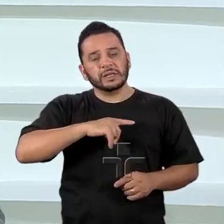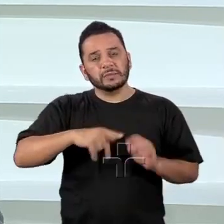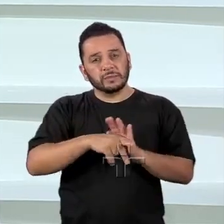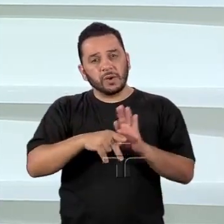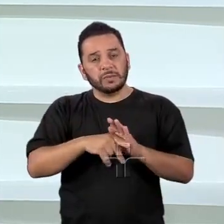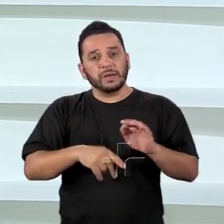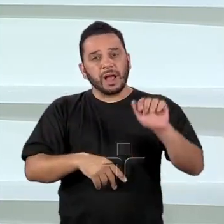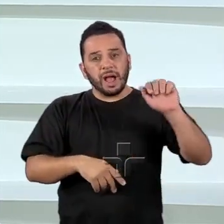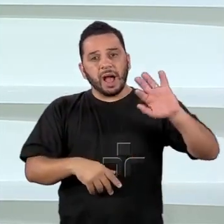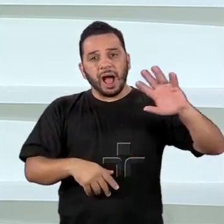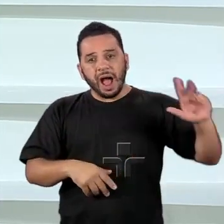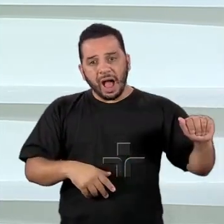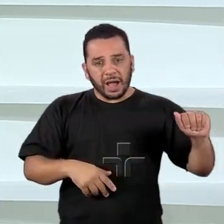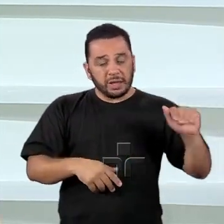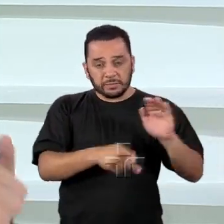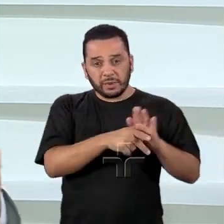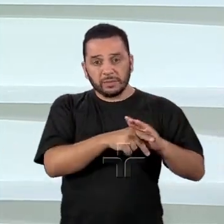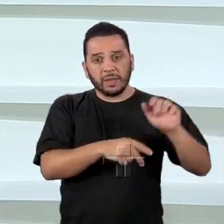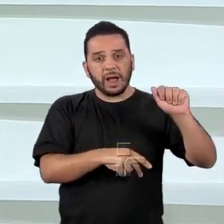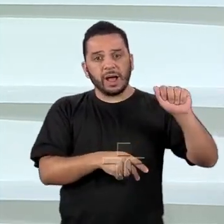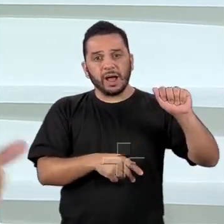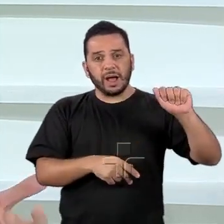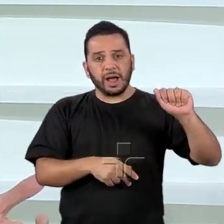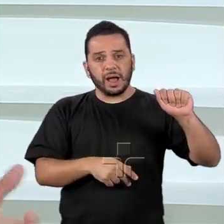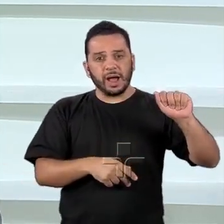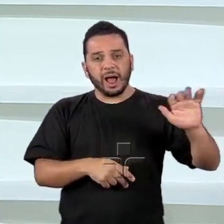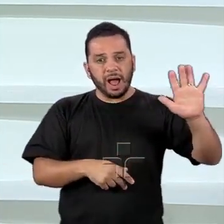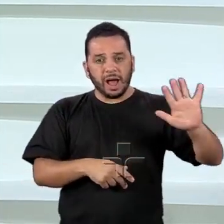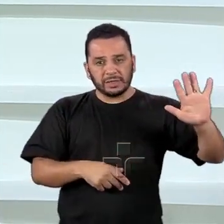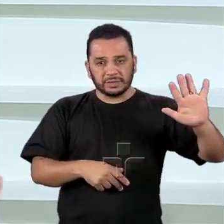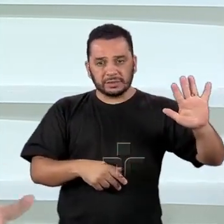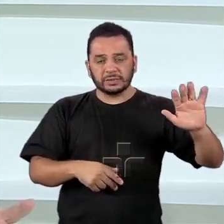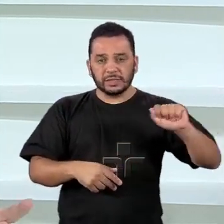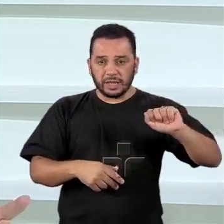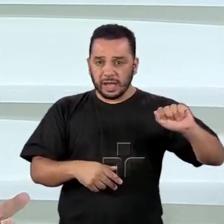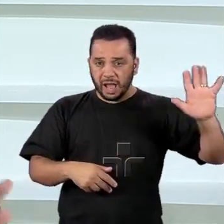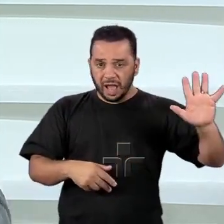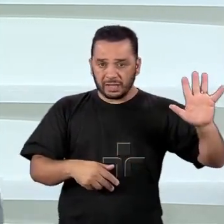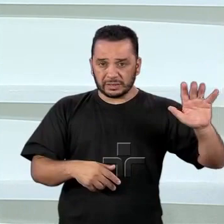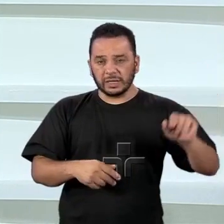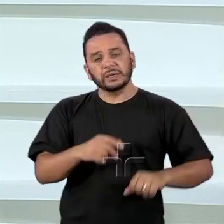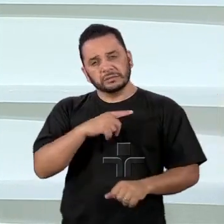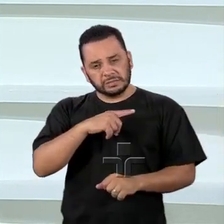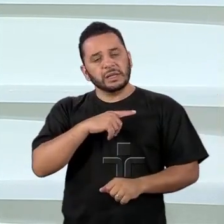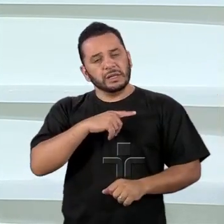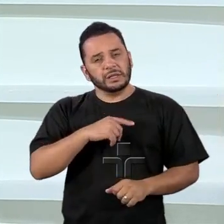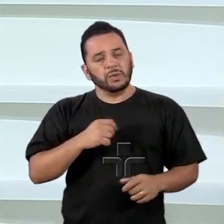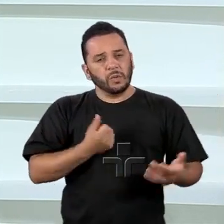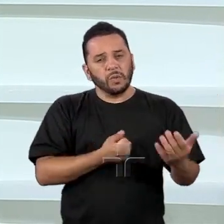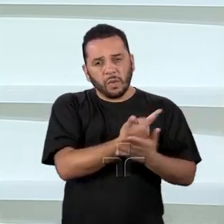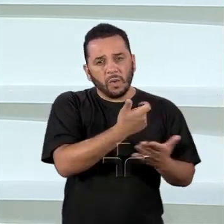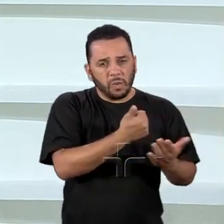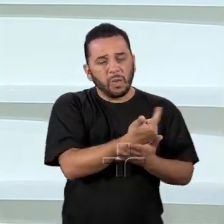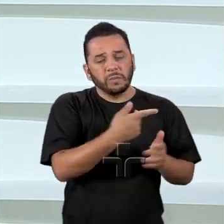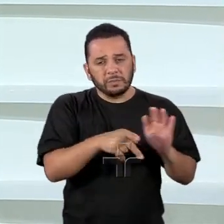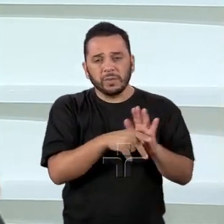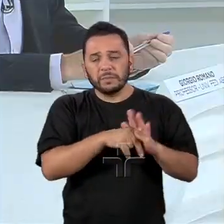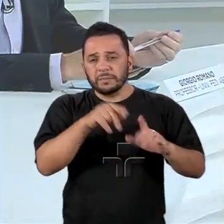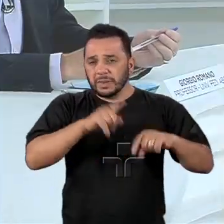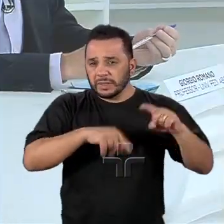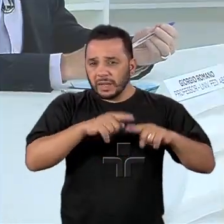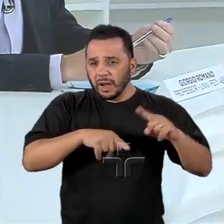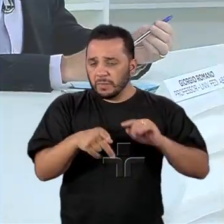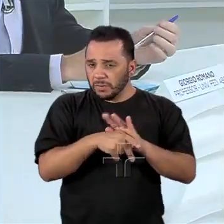China e de toda a região asiática, que é o grande demandador, o grande comprador de produtos que o Brasil exporta, nos quais ele é